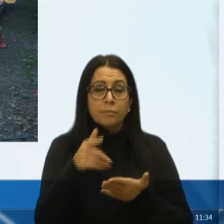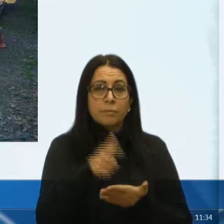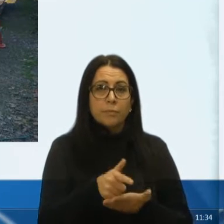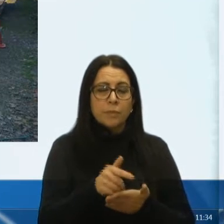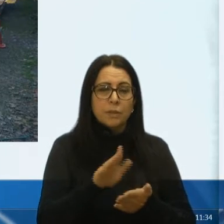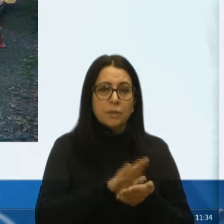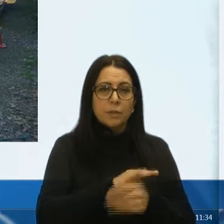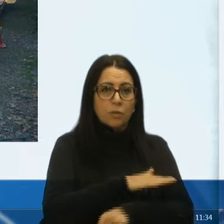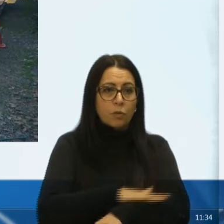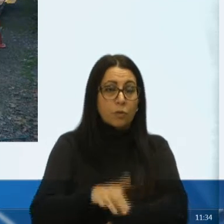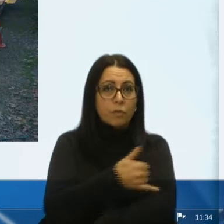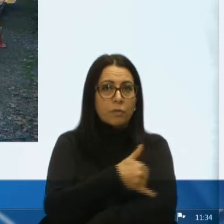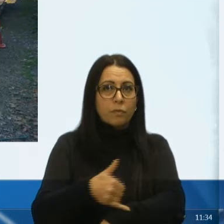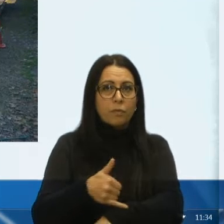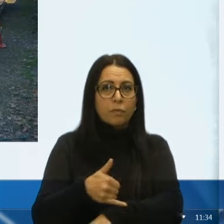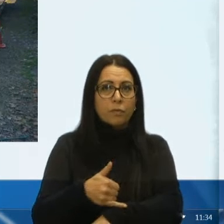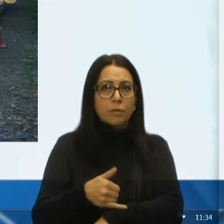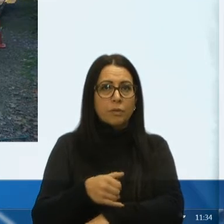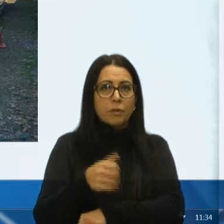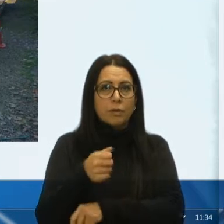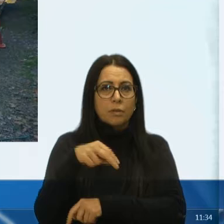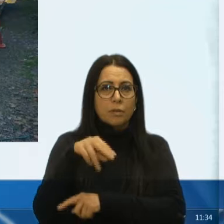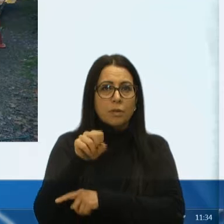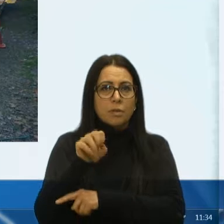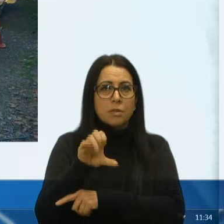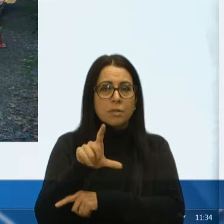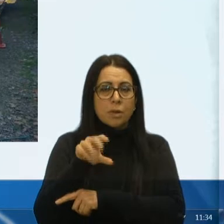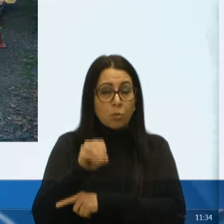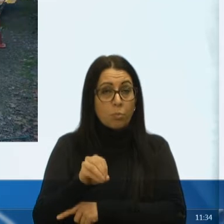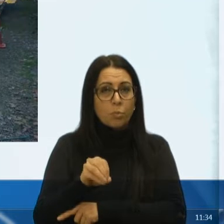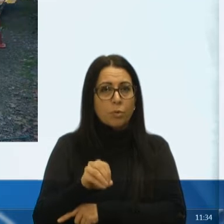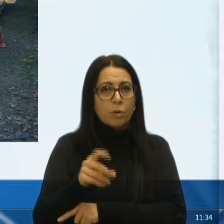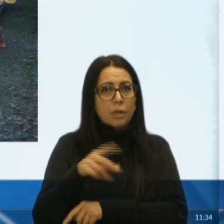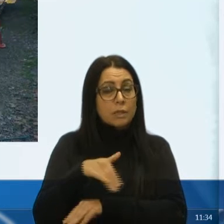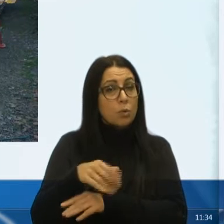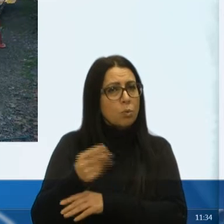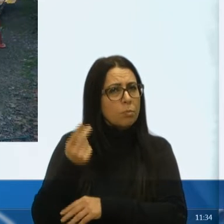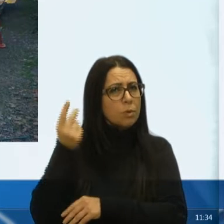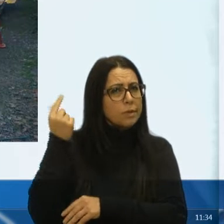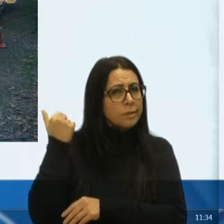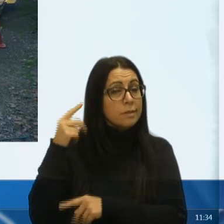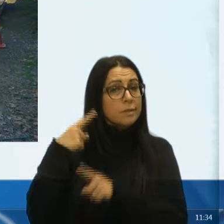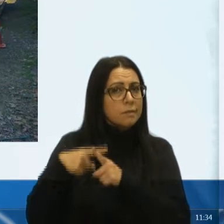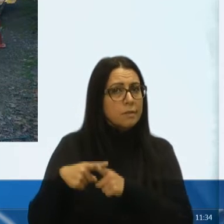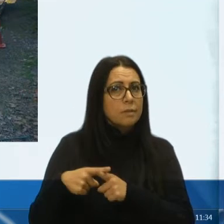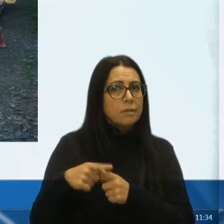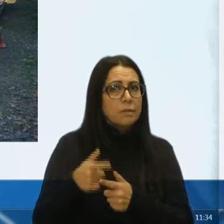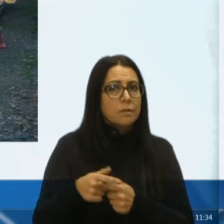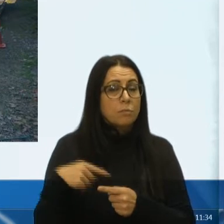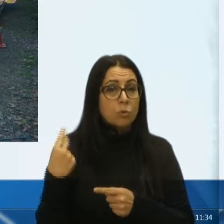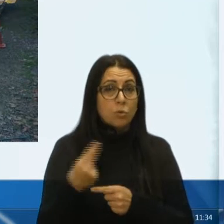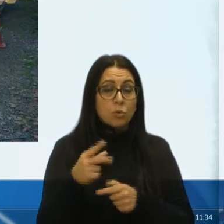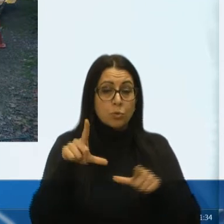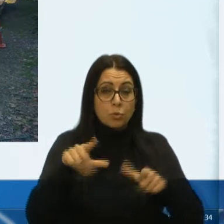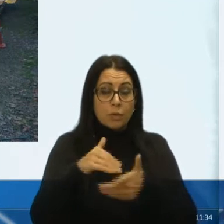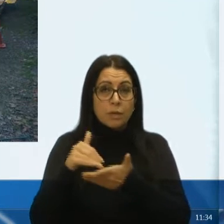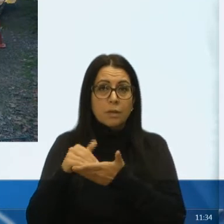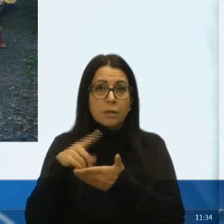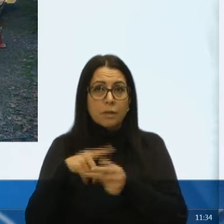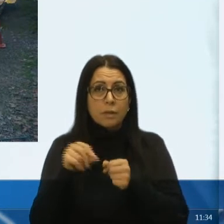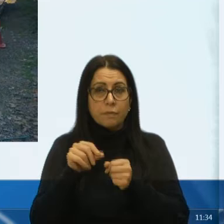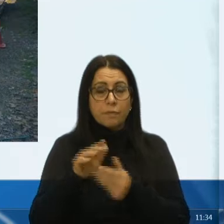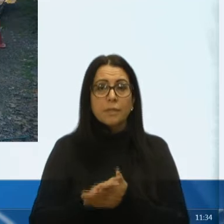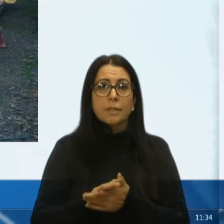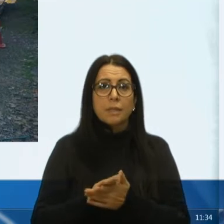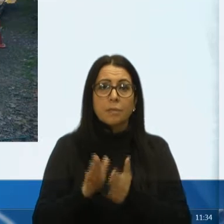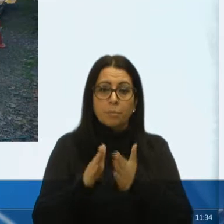asfaltamento do Anselmo Negrini. Esta rua, há muitas e muitas vezes, o nosso gabinete teve que fazer